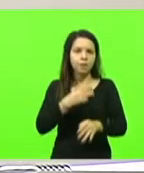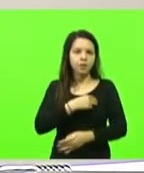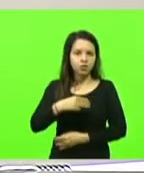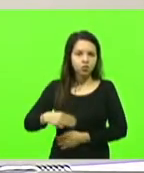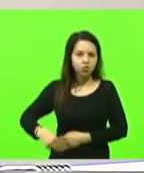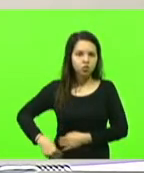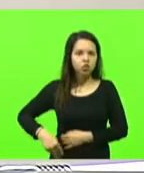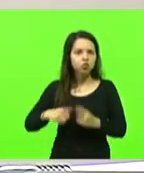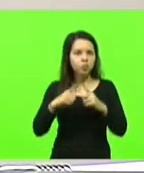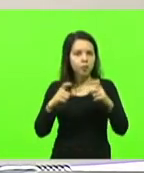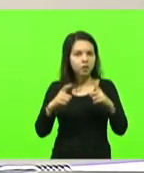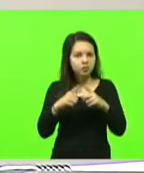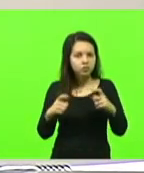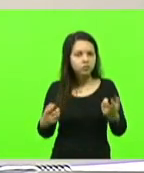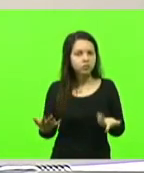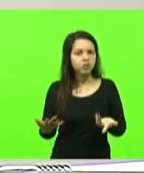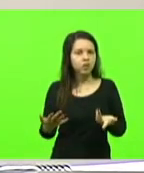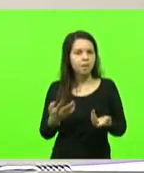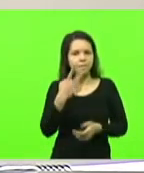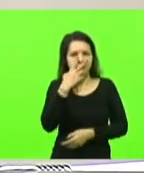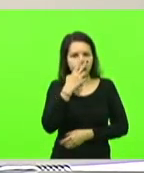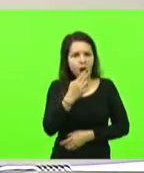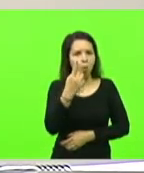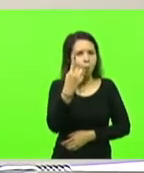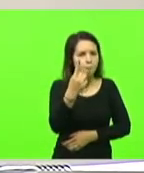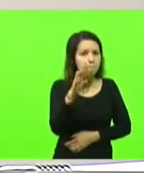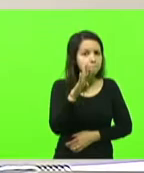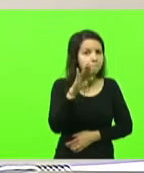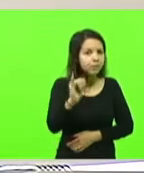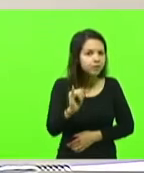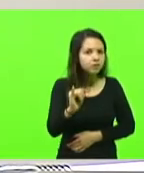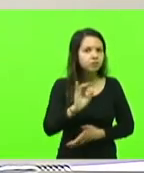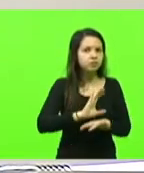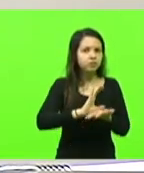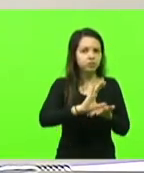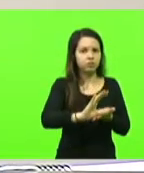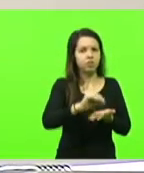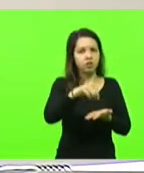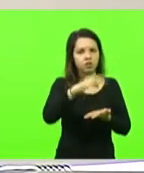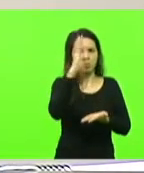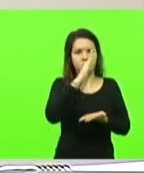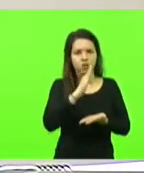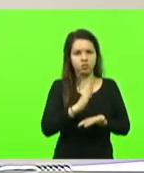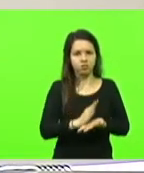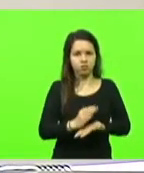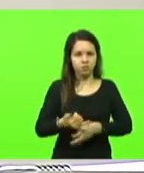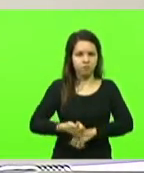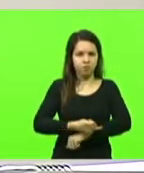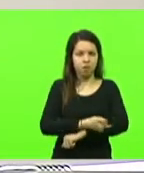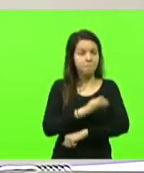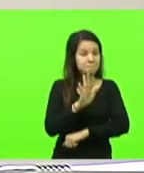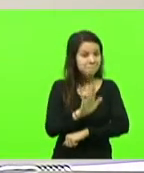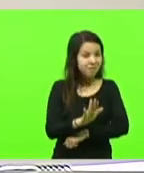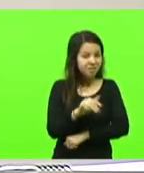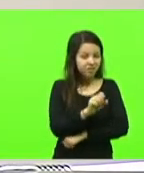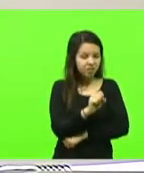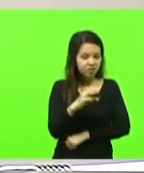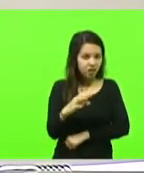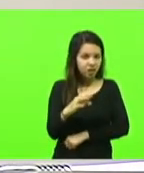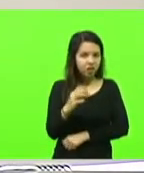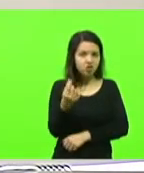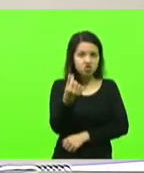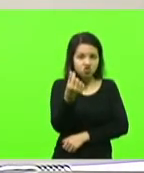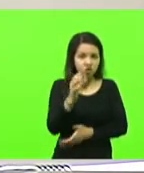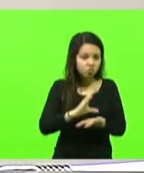que me parece que foi um bilhão de investimento no Brasil em infraestrutura, e Santa Catarina não ganhou nada desse um bilhão.